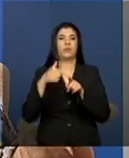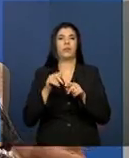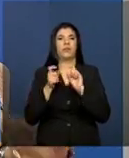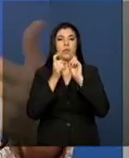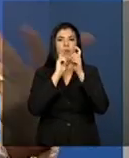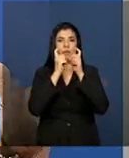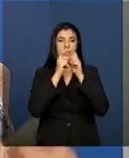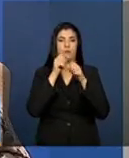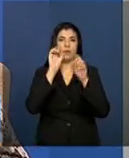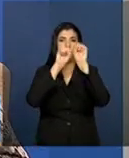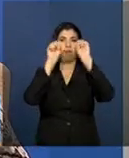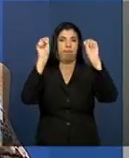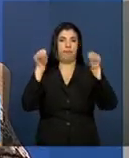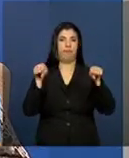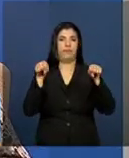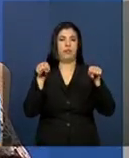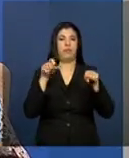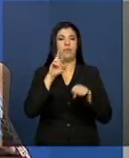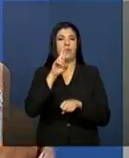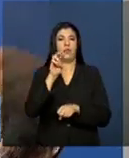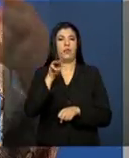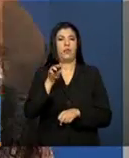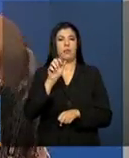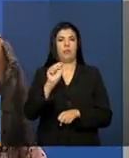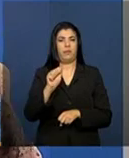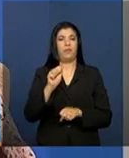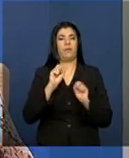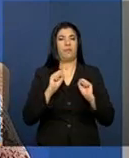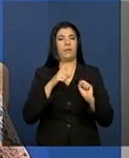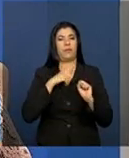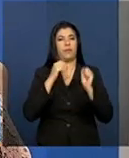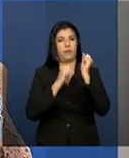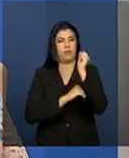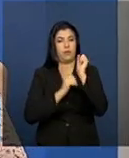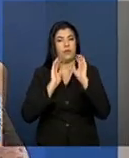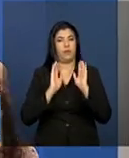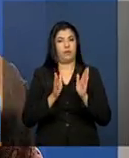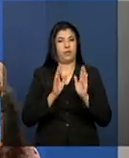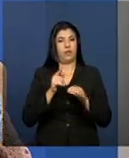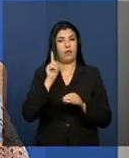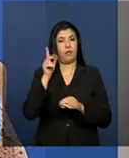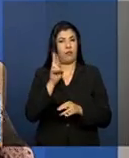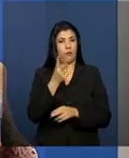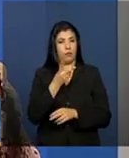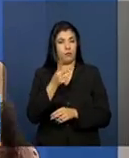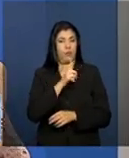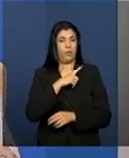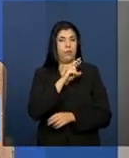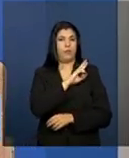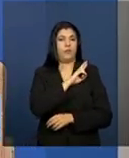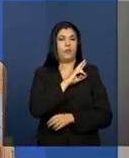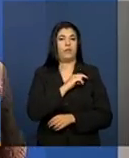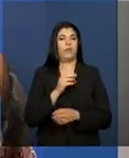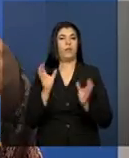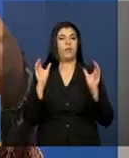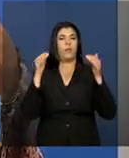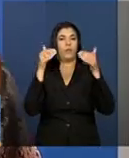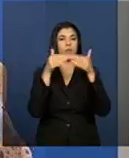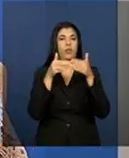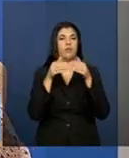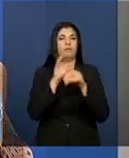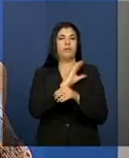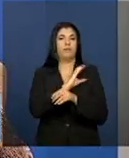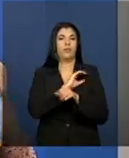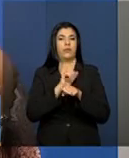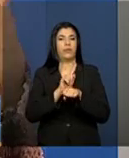possuem acesso ao sistema, RMA, e cabe a eles analisar dentro da sua coordenação, dentro da gestão,